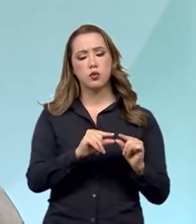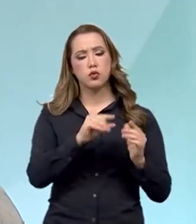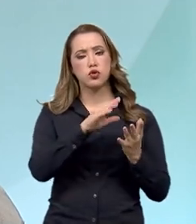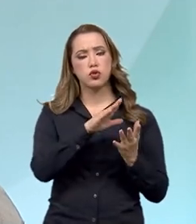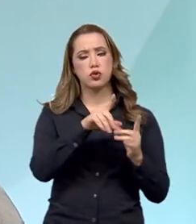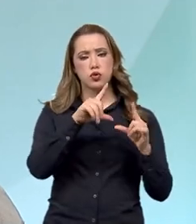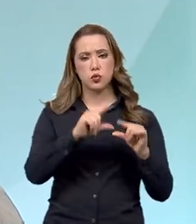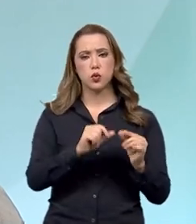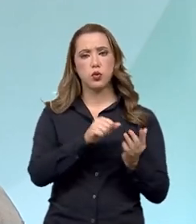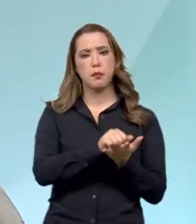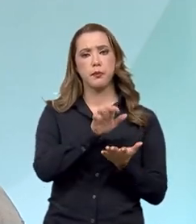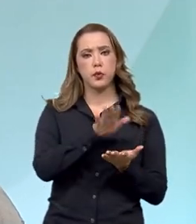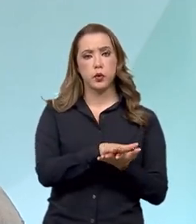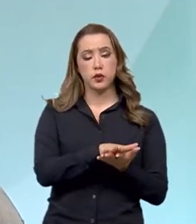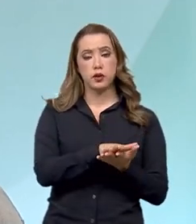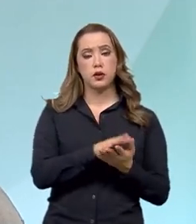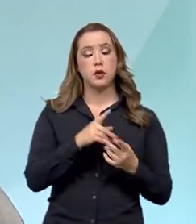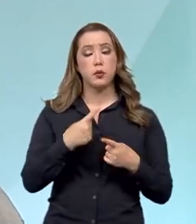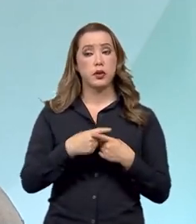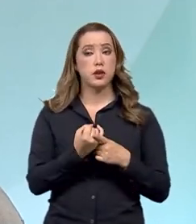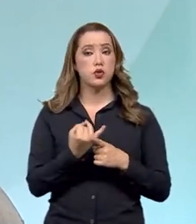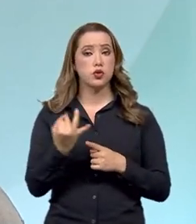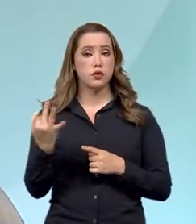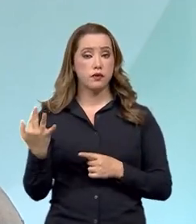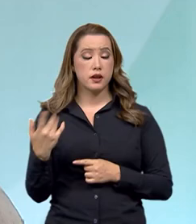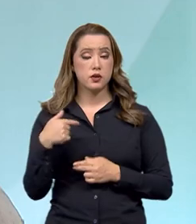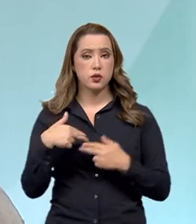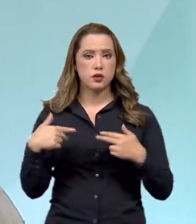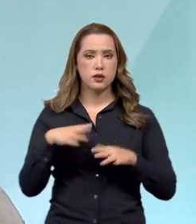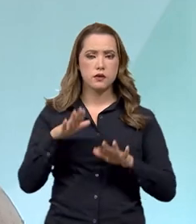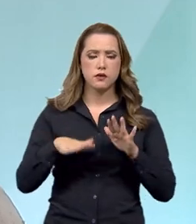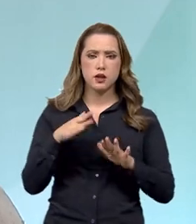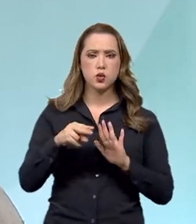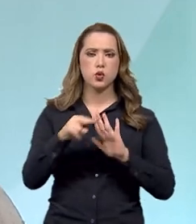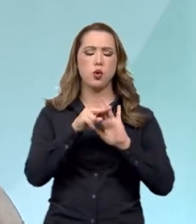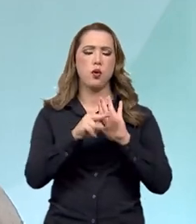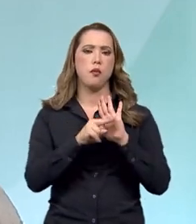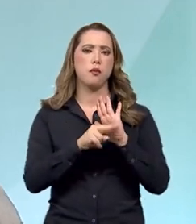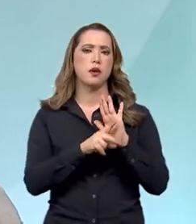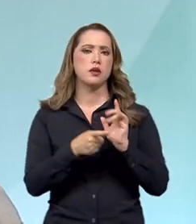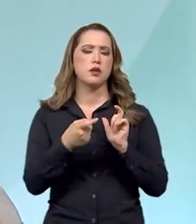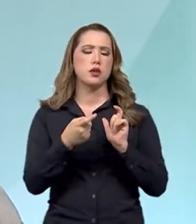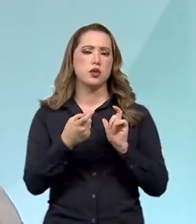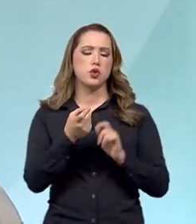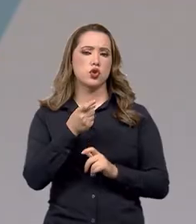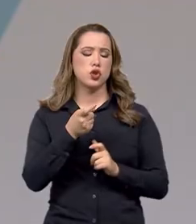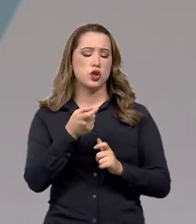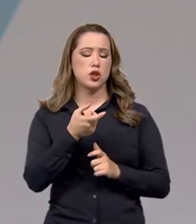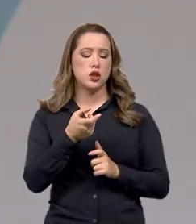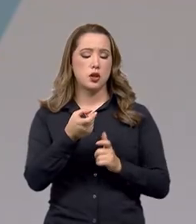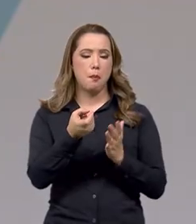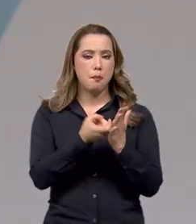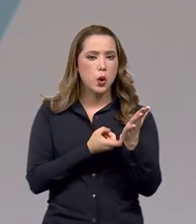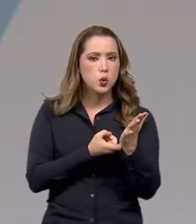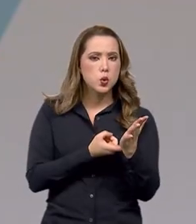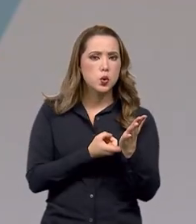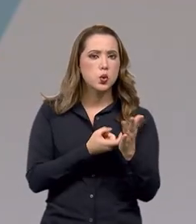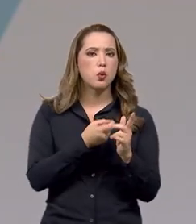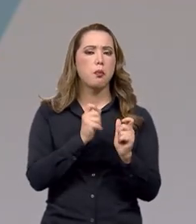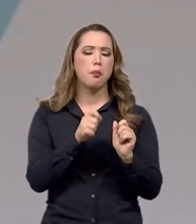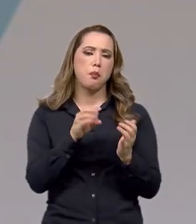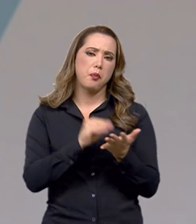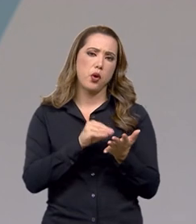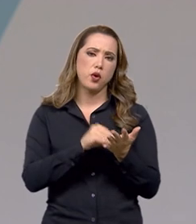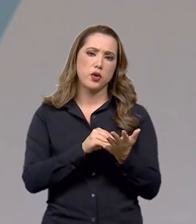é importante porque muitas das obrigações tributárias elas podem não ser cumpridas não exatamente